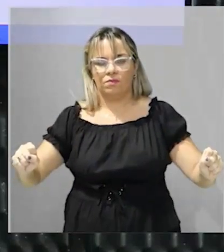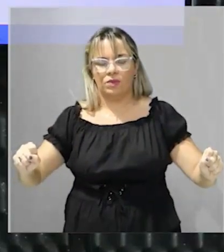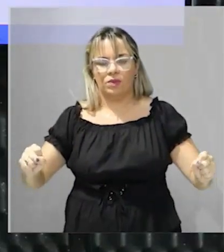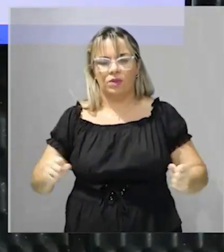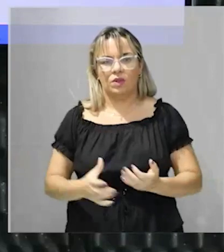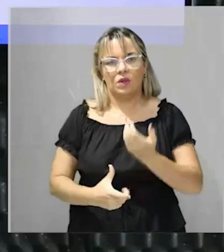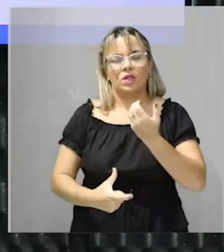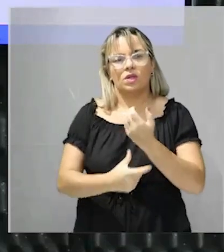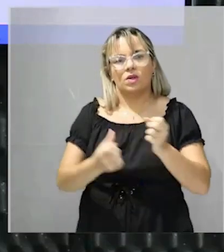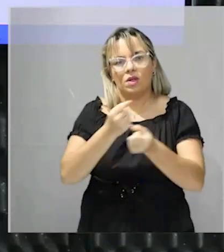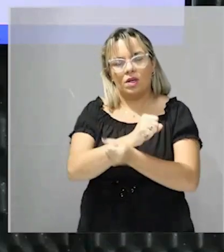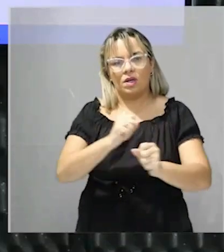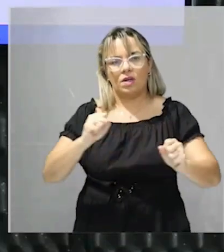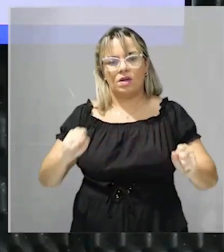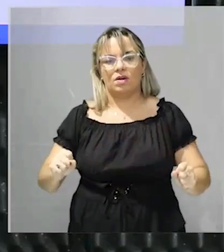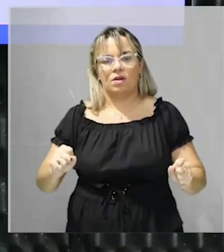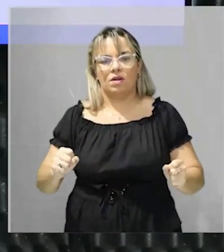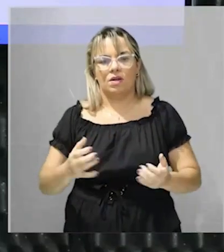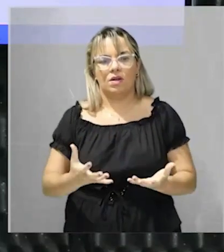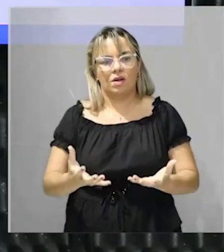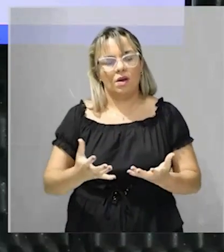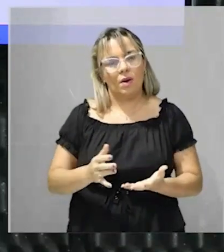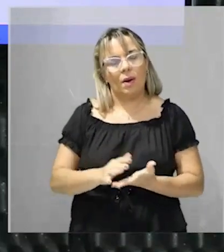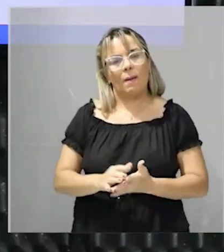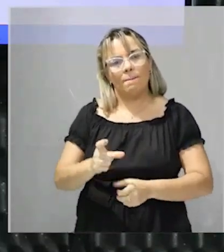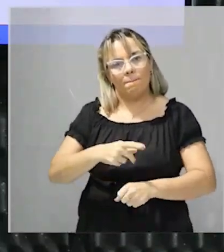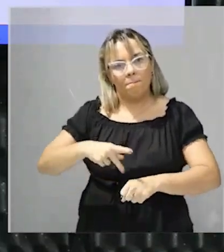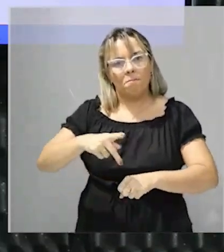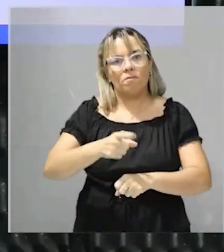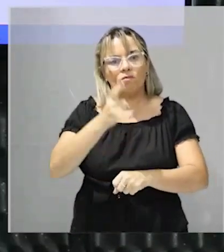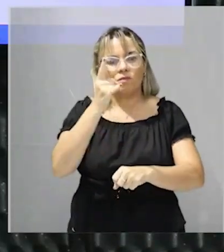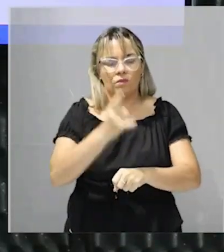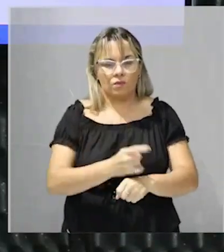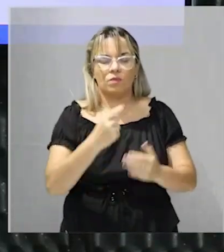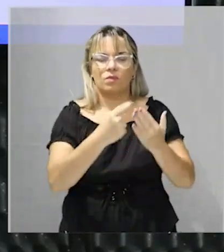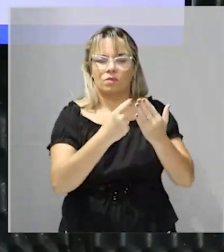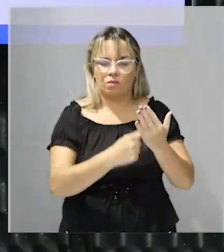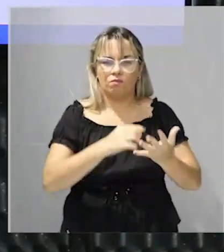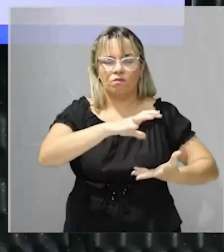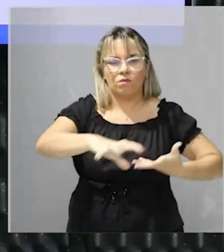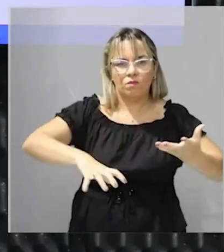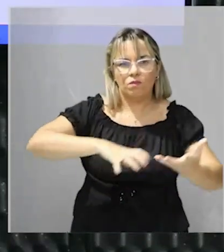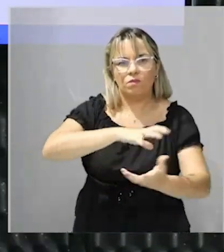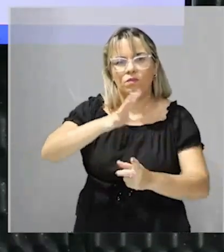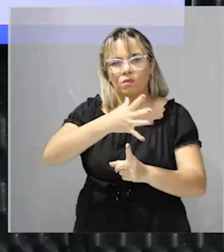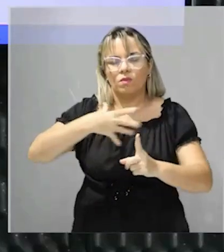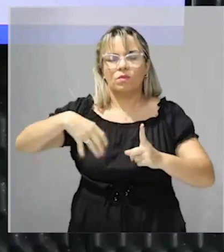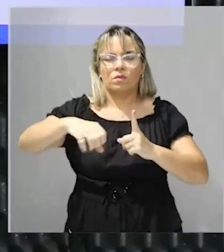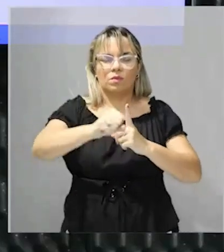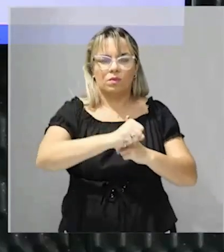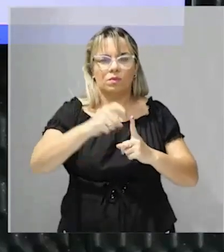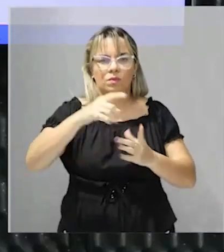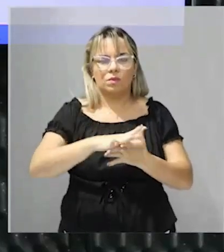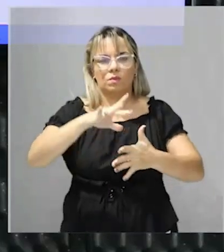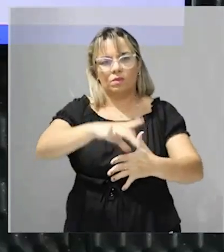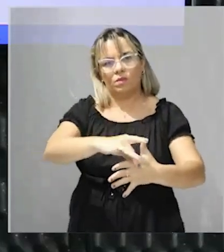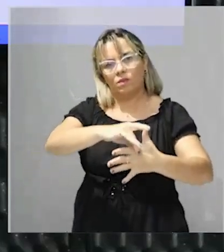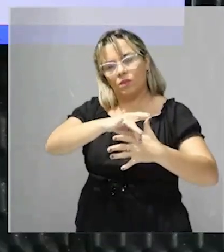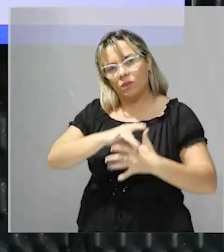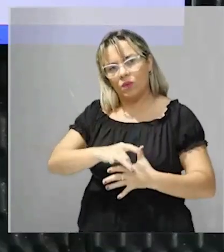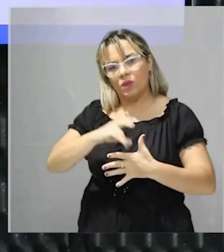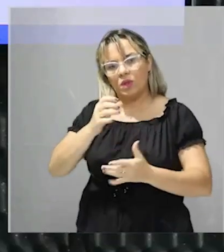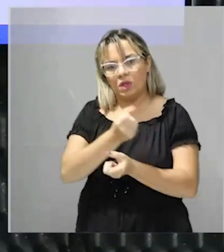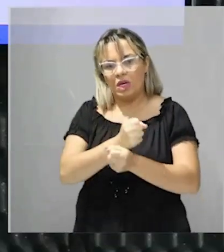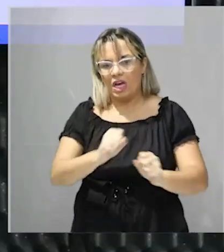garante a abolição da escravidão é um projeto de dependência com revolução social é um projeto liderado por ex